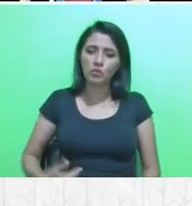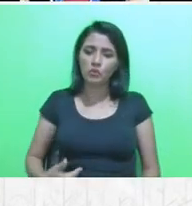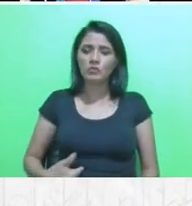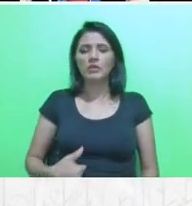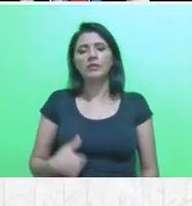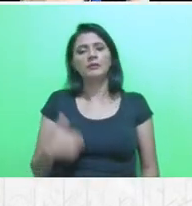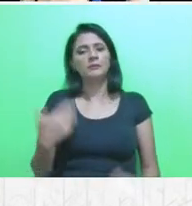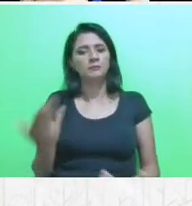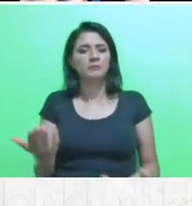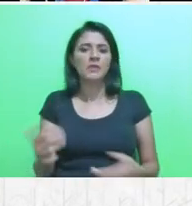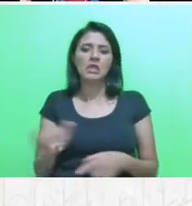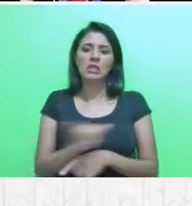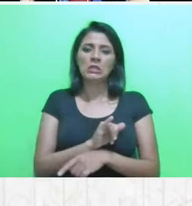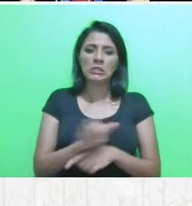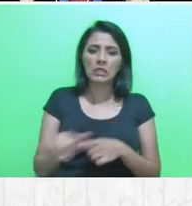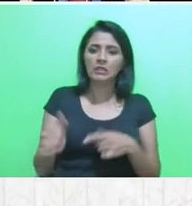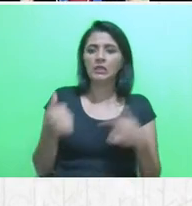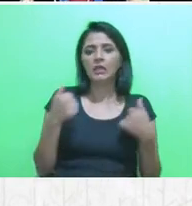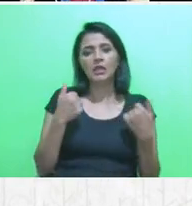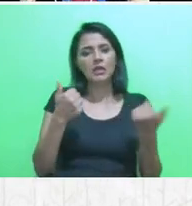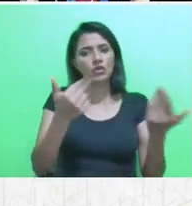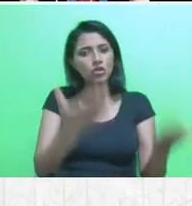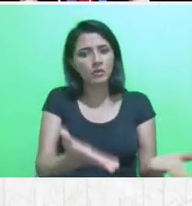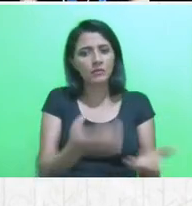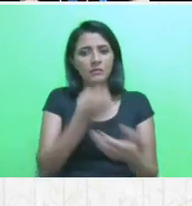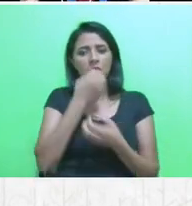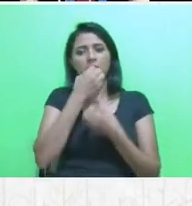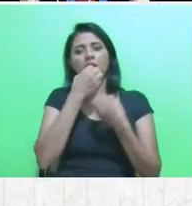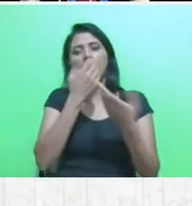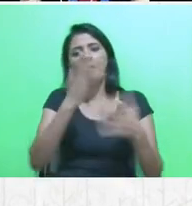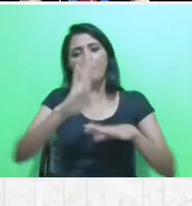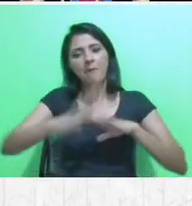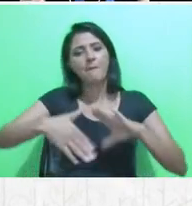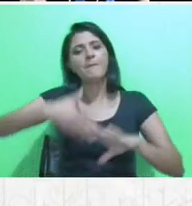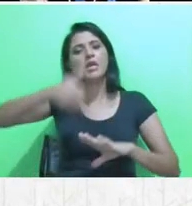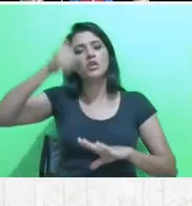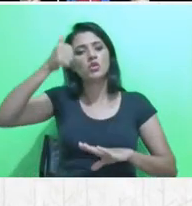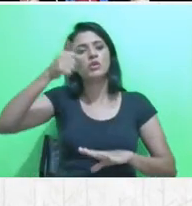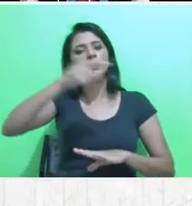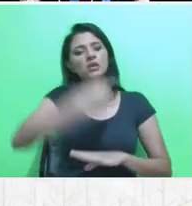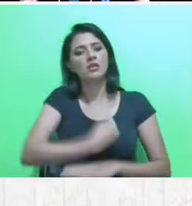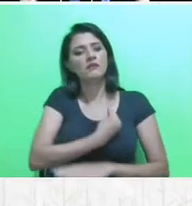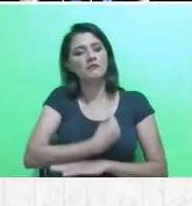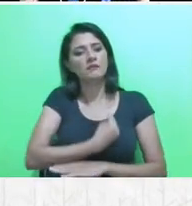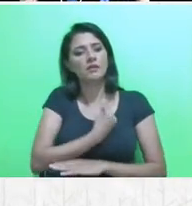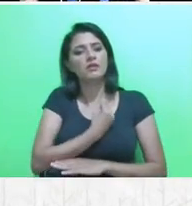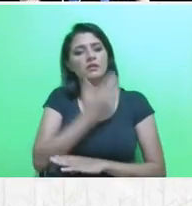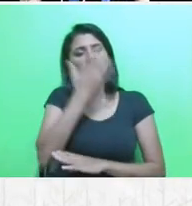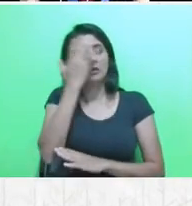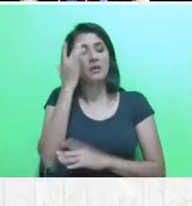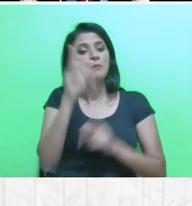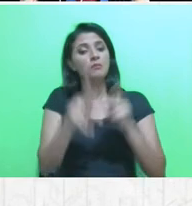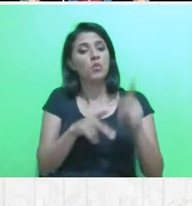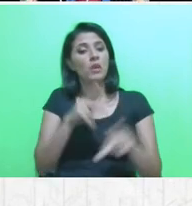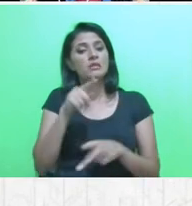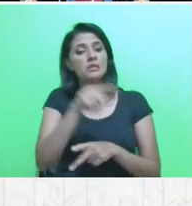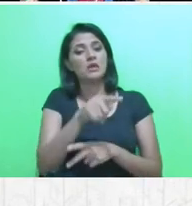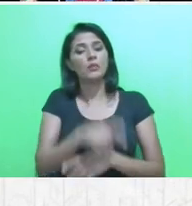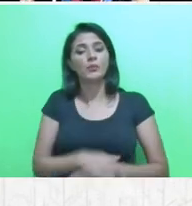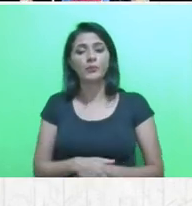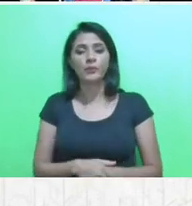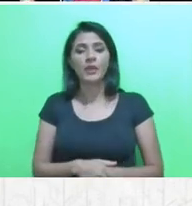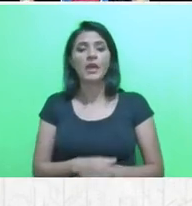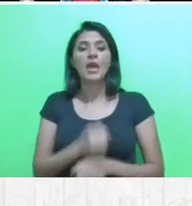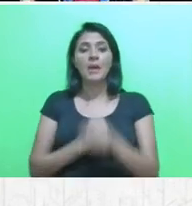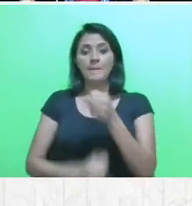intervenções para, para a melhoria das condições de vida da população. Então, ano passado, em